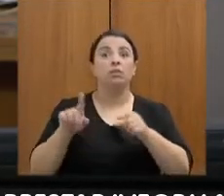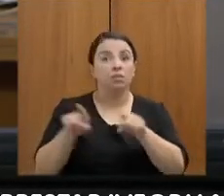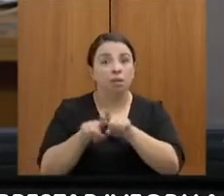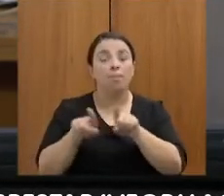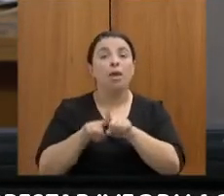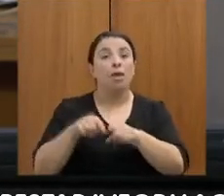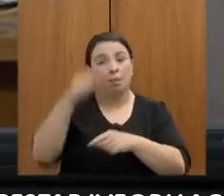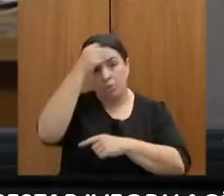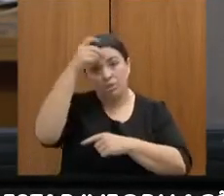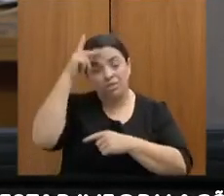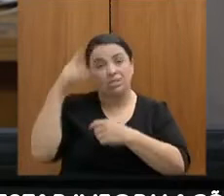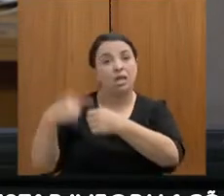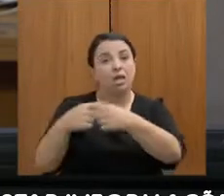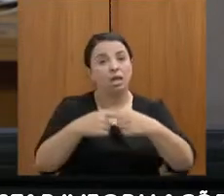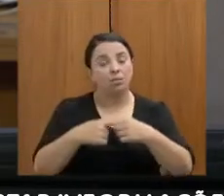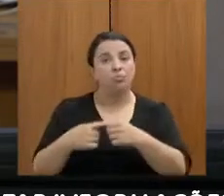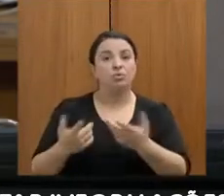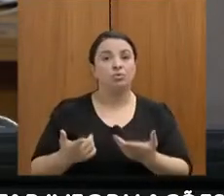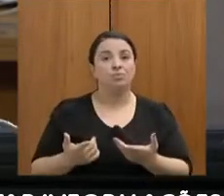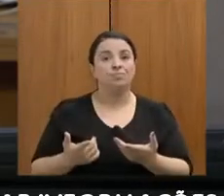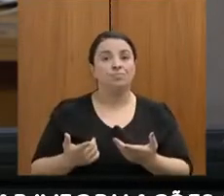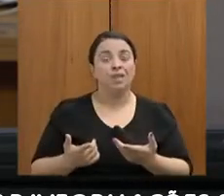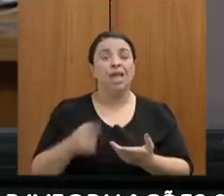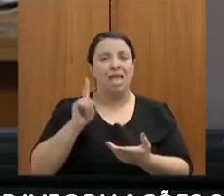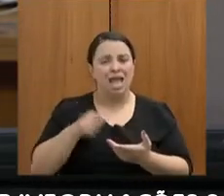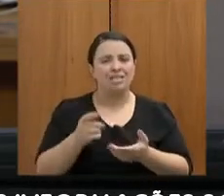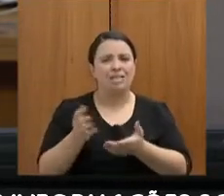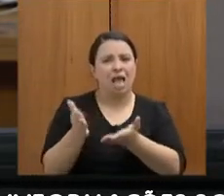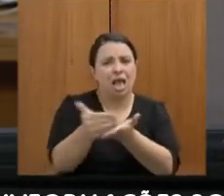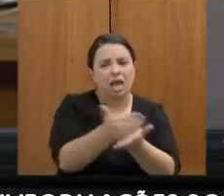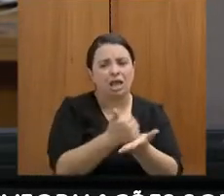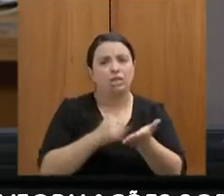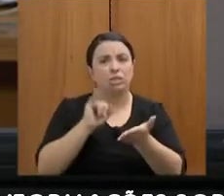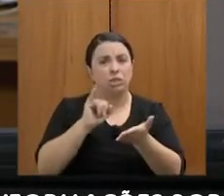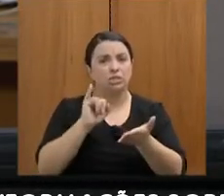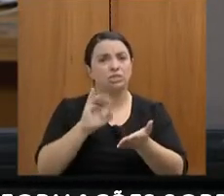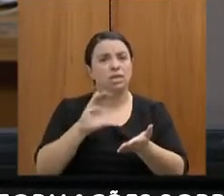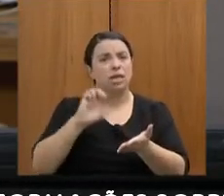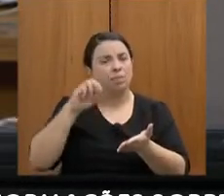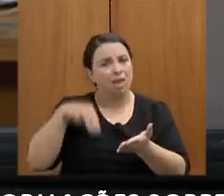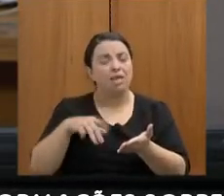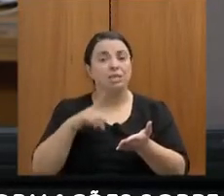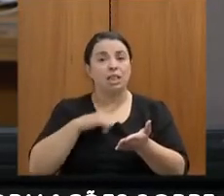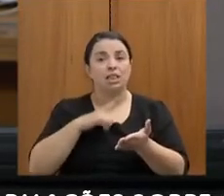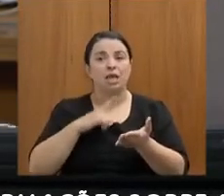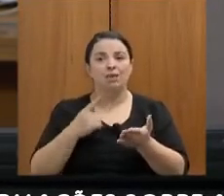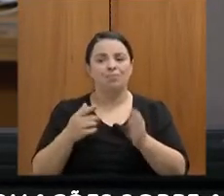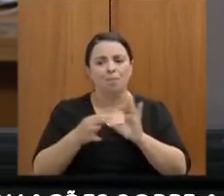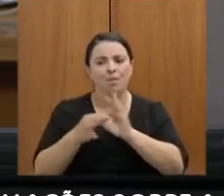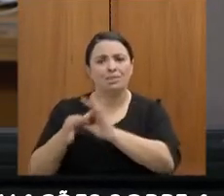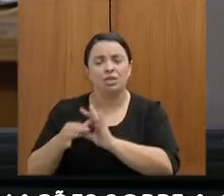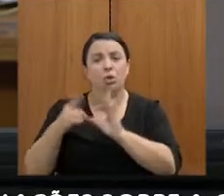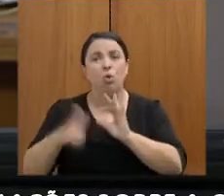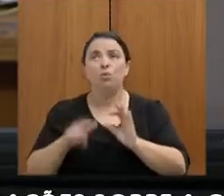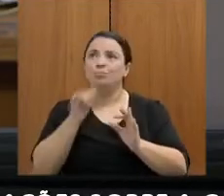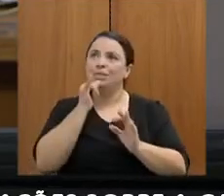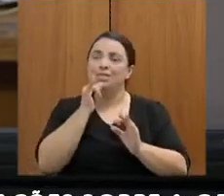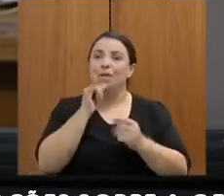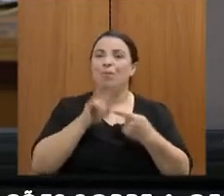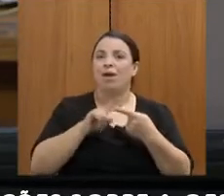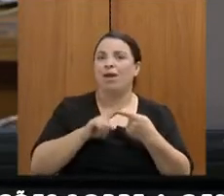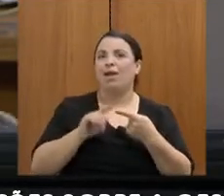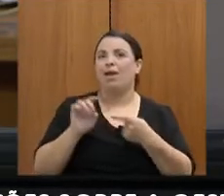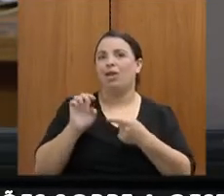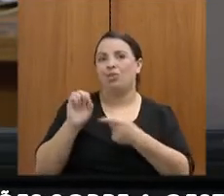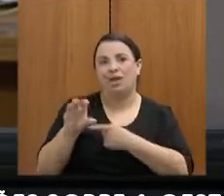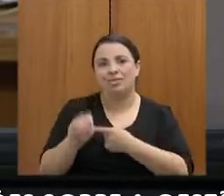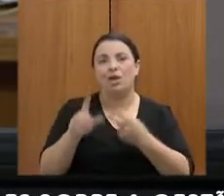a arrecadação do ICMS, 25% vai para os municípios, temos vinculação no ICMS, a educação, saúde, tem vinculação. Então, a partir